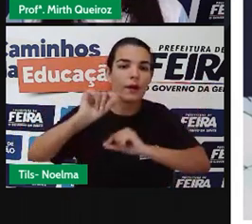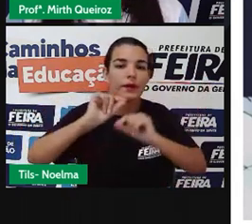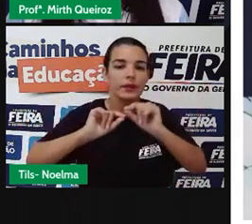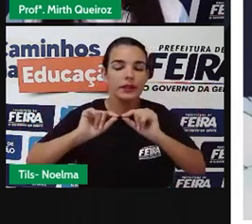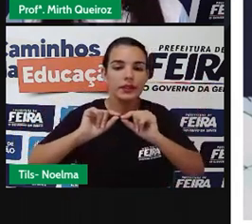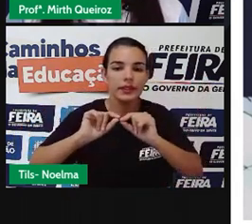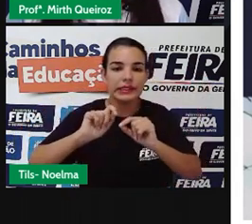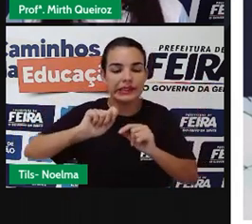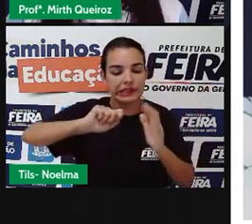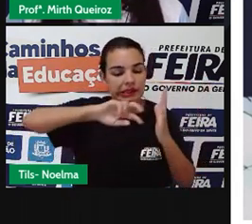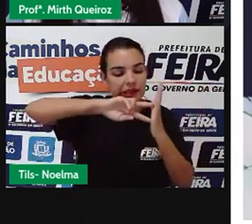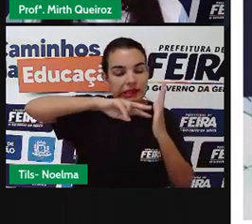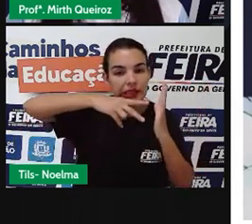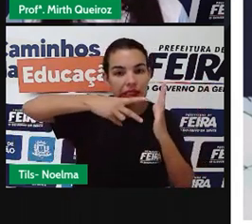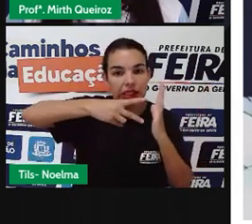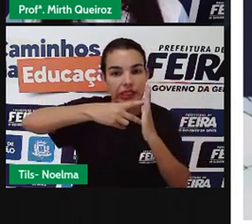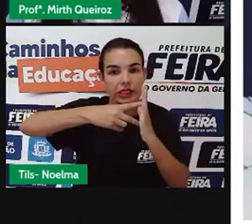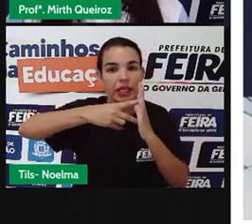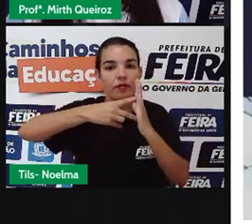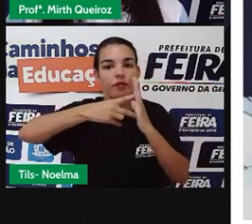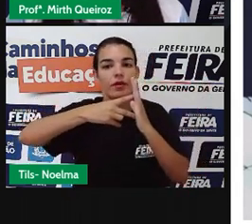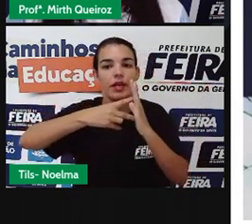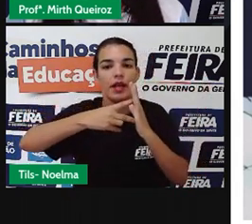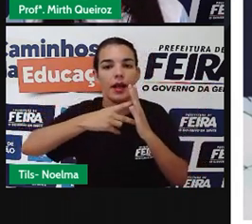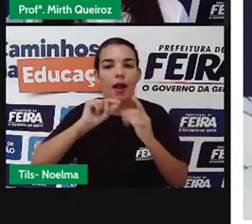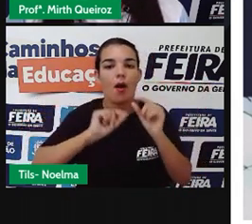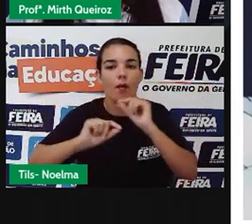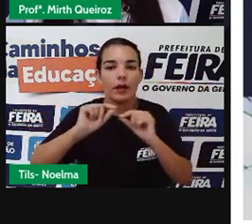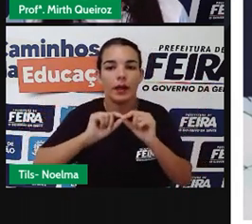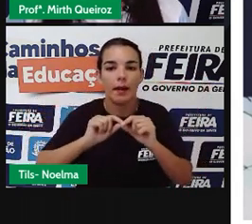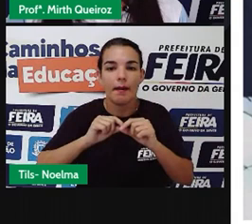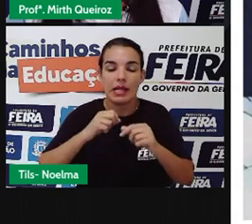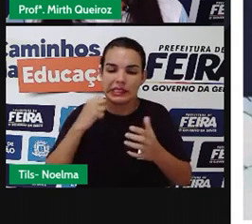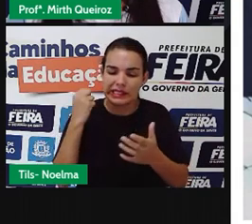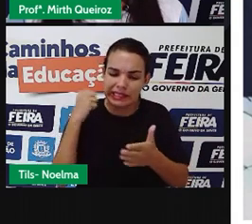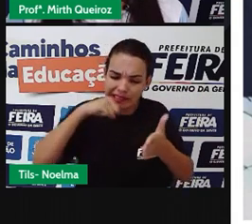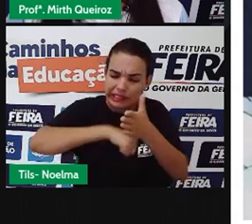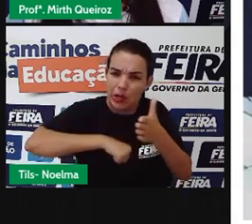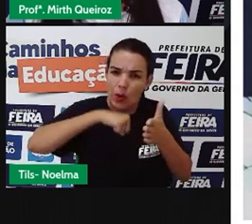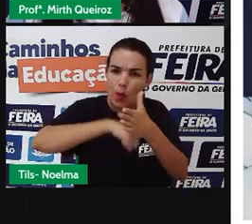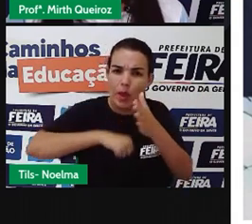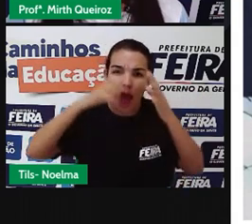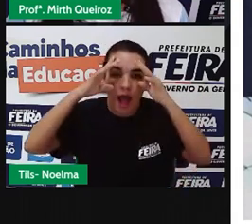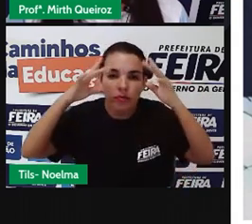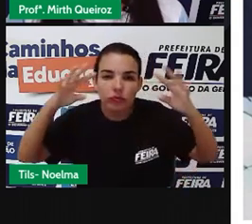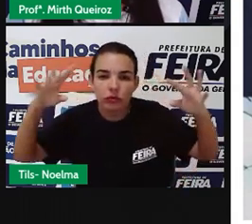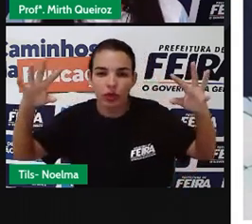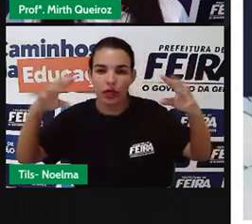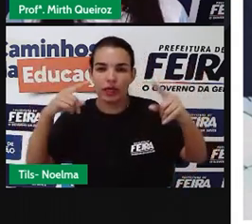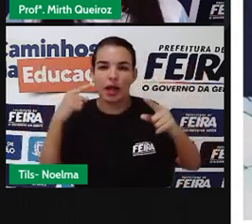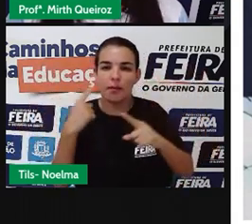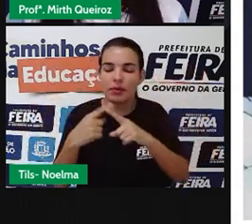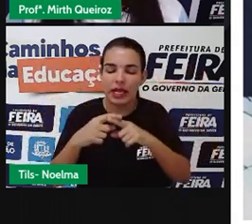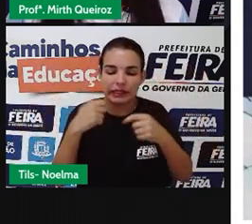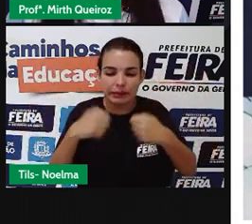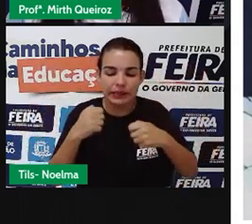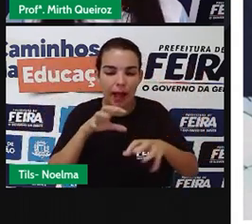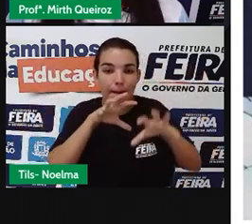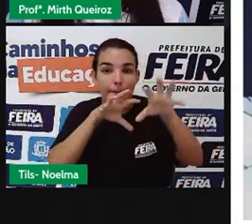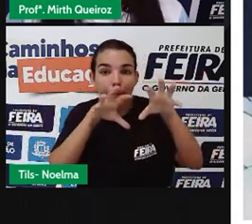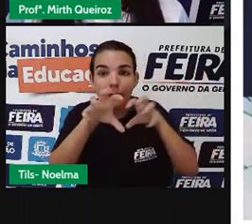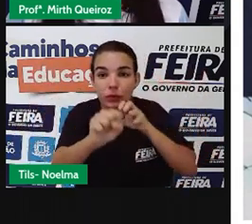sonhos. A sua busca pelo poço do deserto revela a importância de aprender as alunições